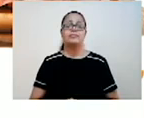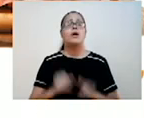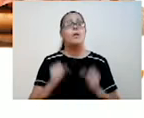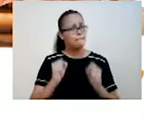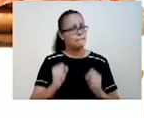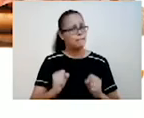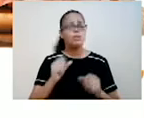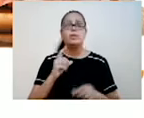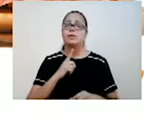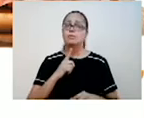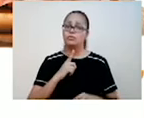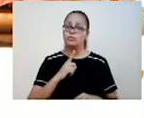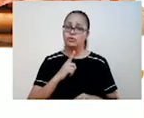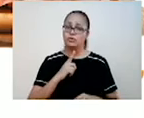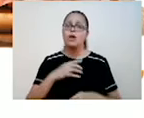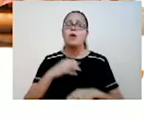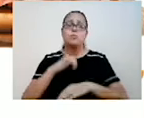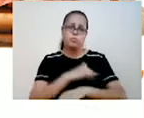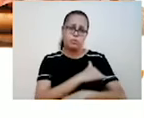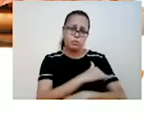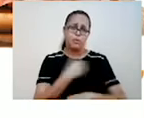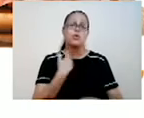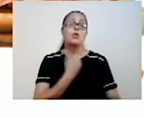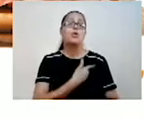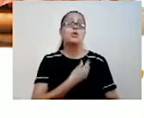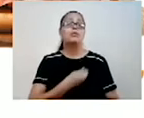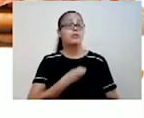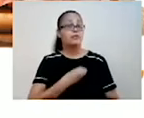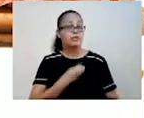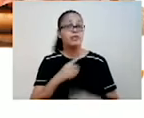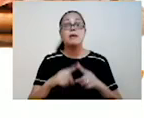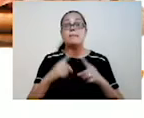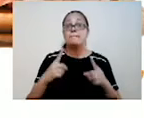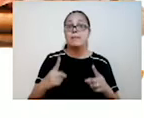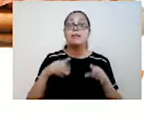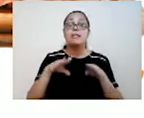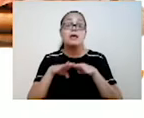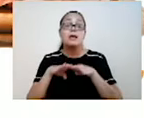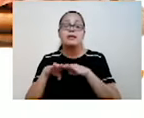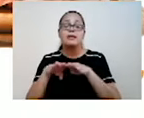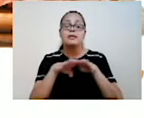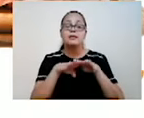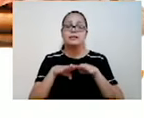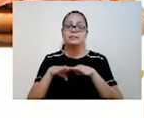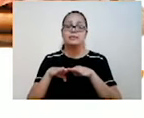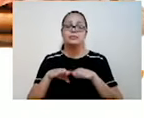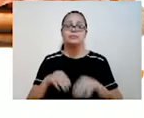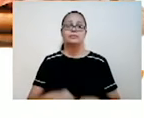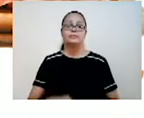equilibrada. And we have the presence of fats in oil, coconut, in meat,